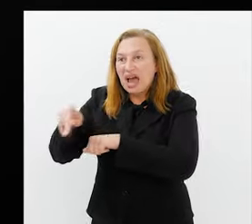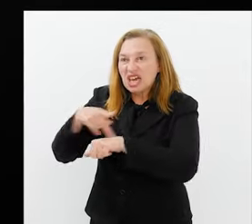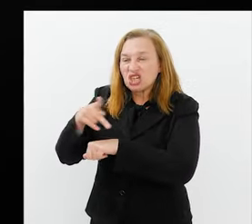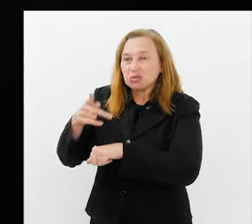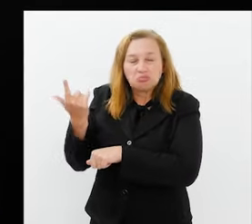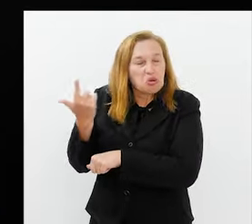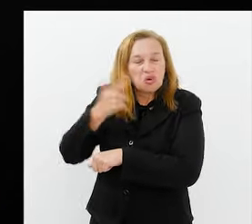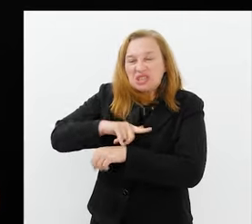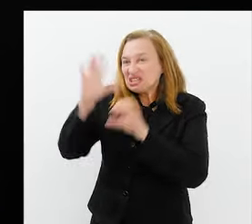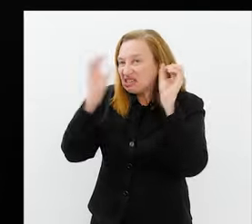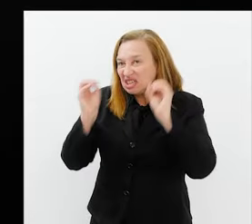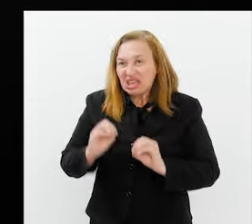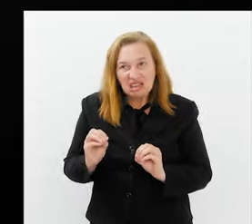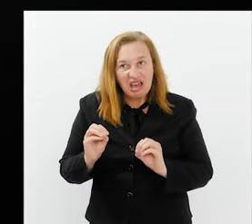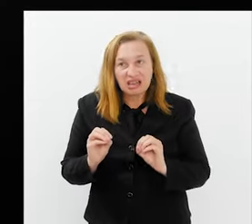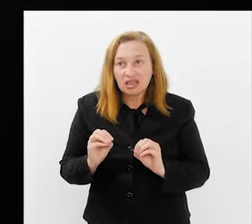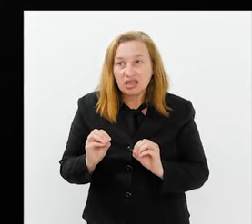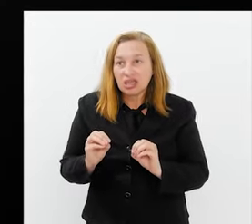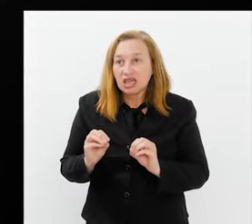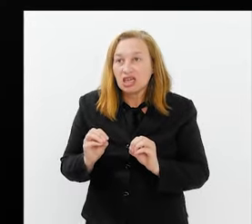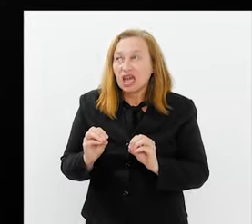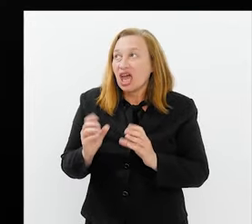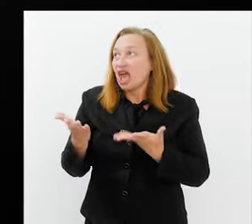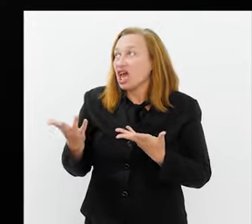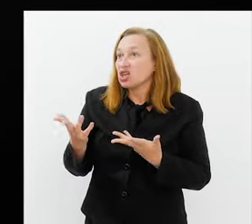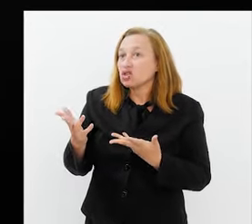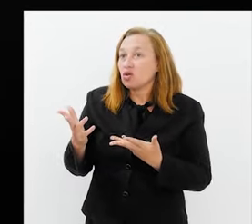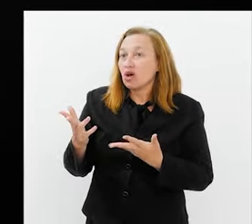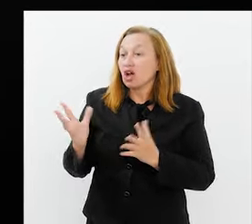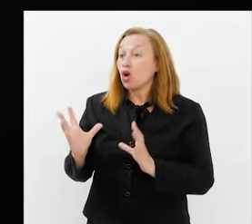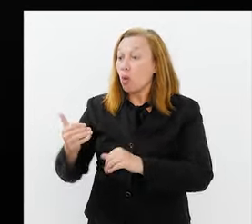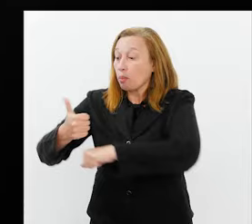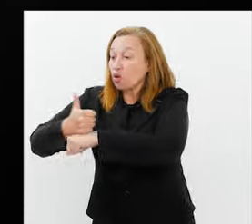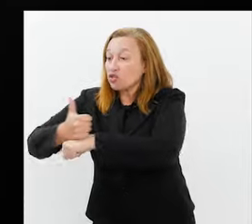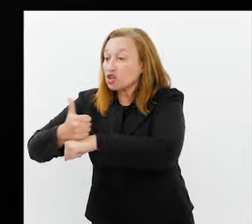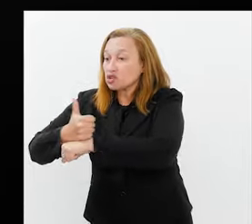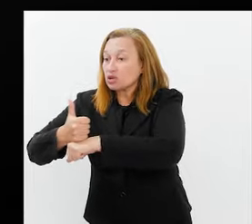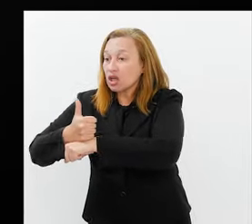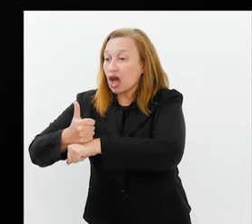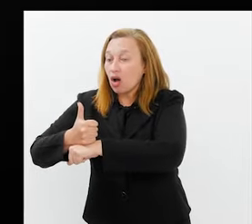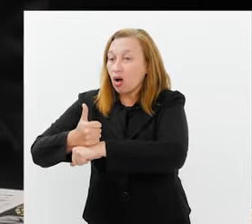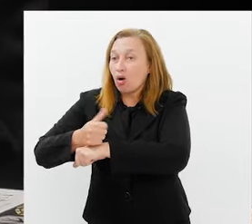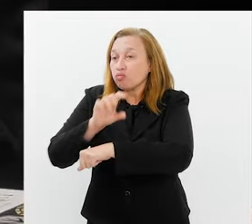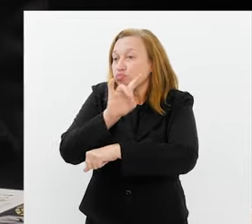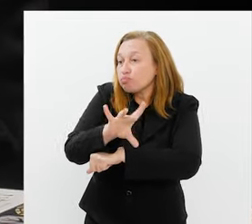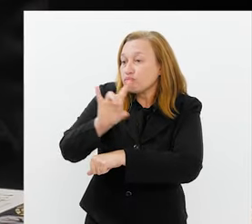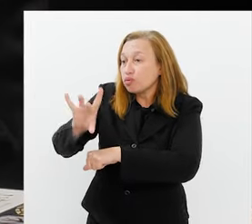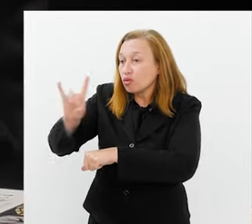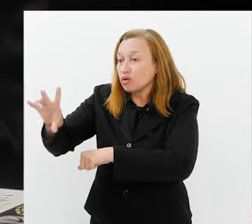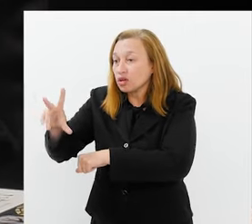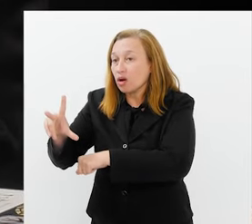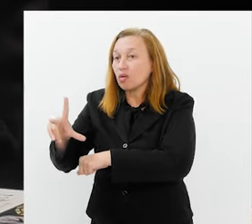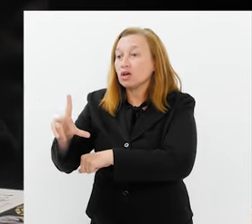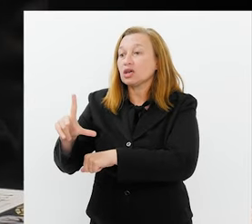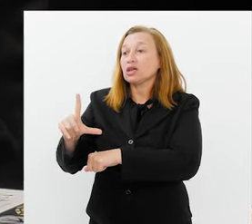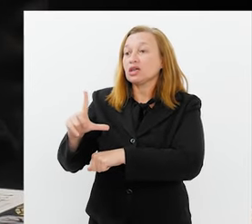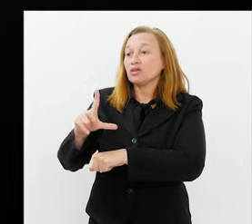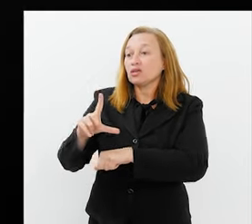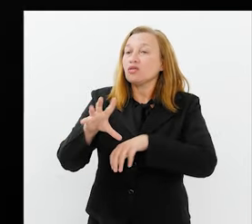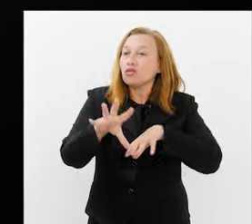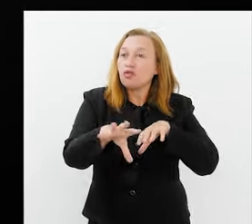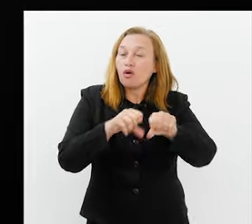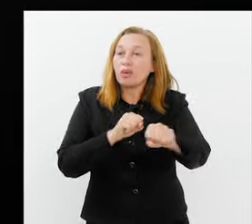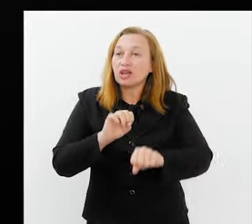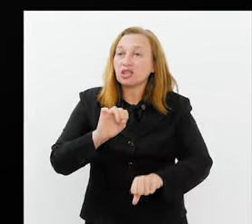fora existe um profissional que é especializado em pelo. Ele só faz aplicação de barba, cabelo, bigode, sobrancelha.